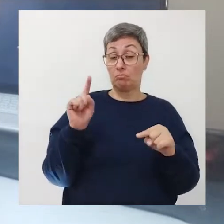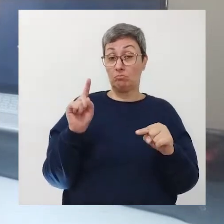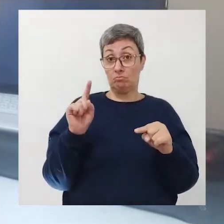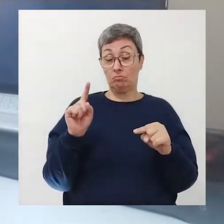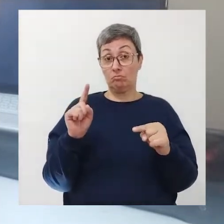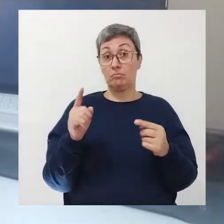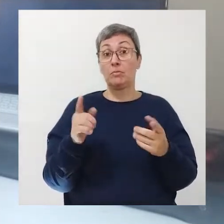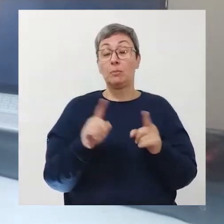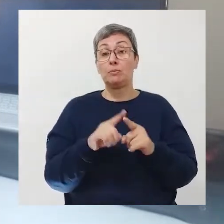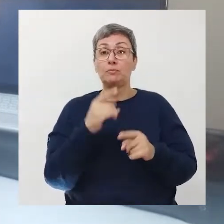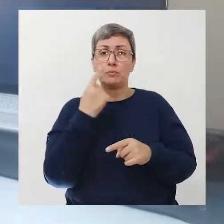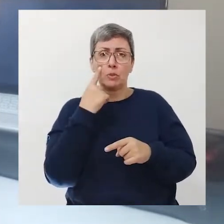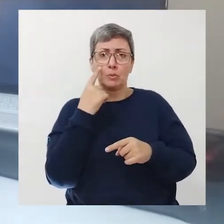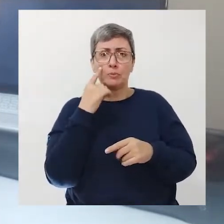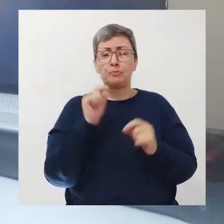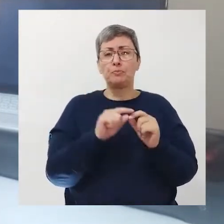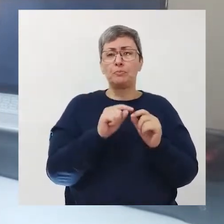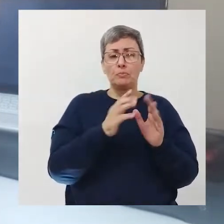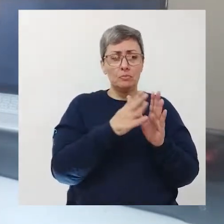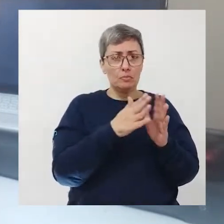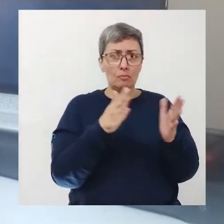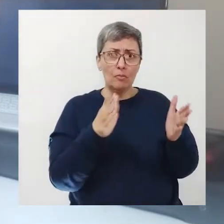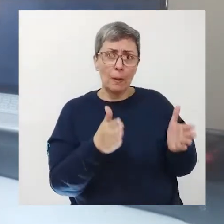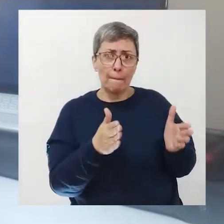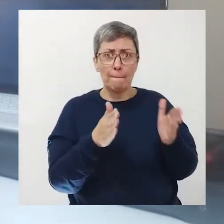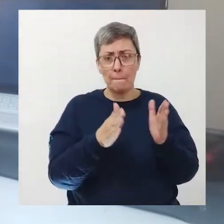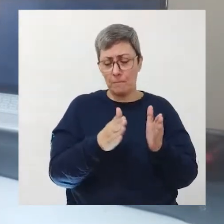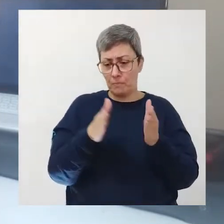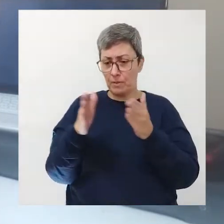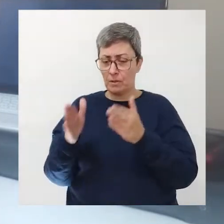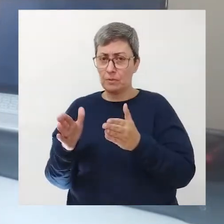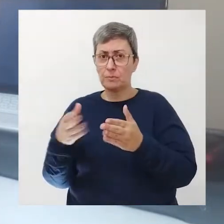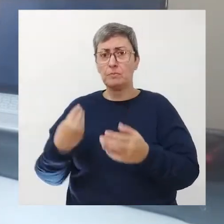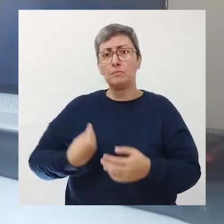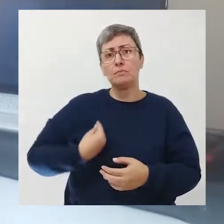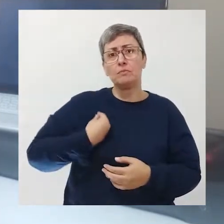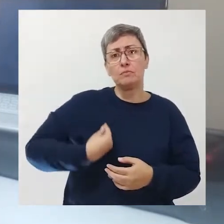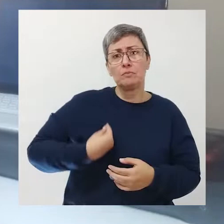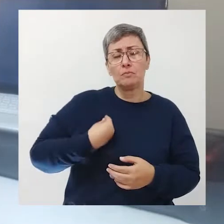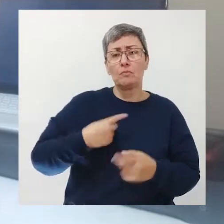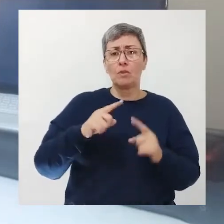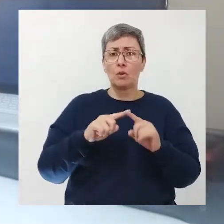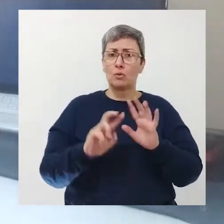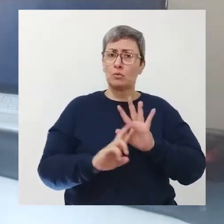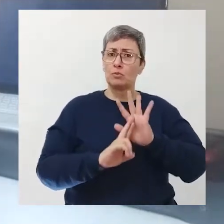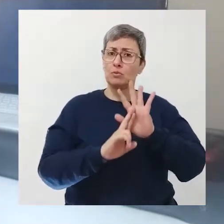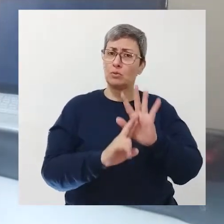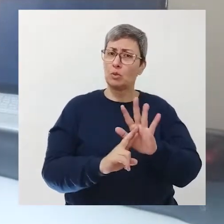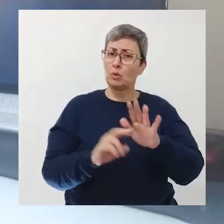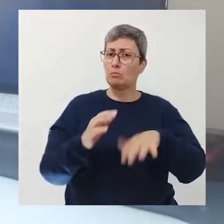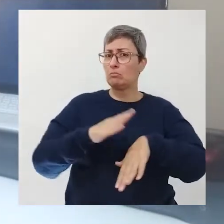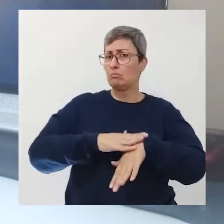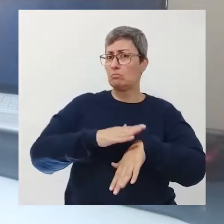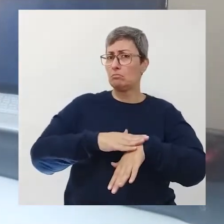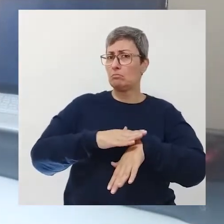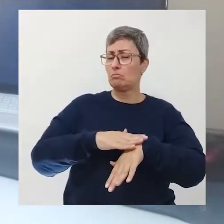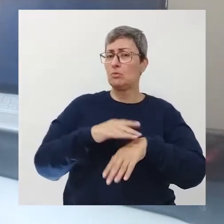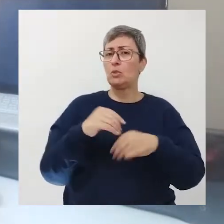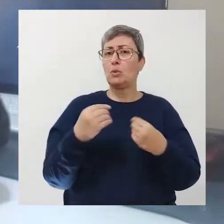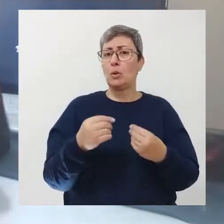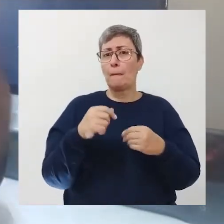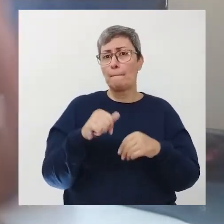Veja só, cada fase da nossa vida representa um momento